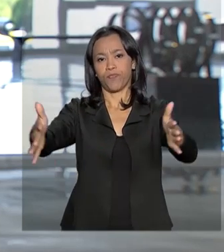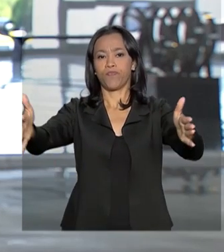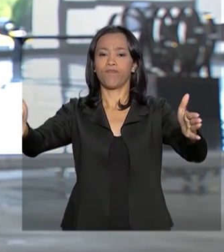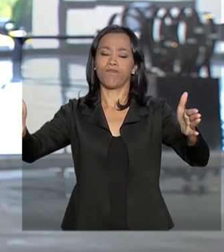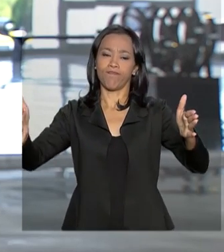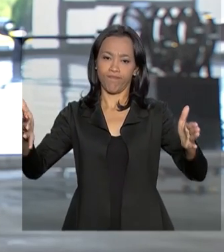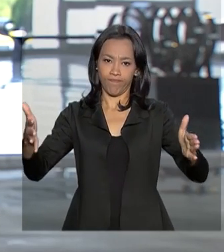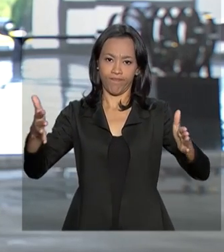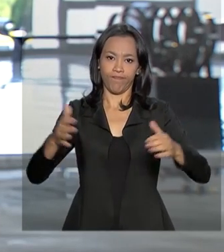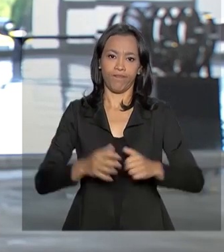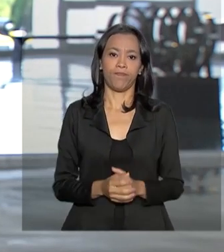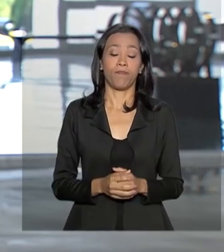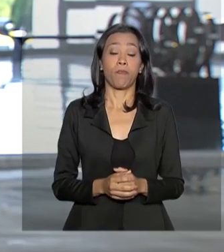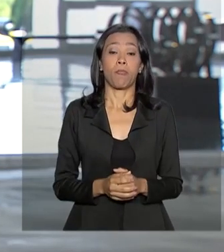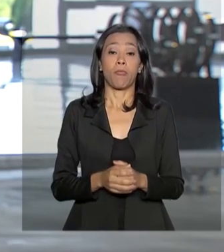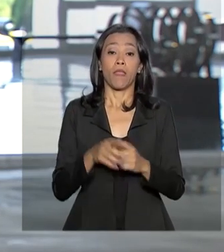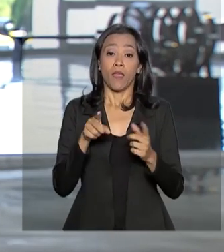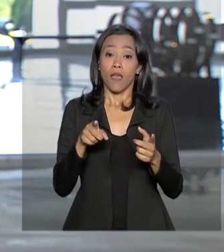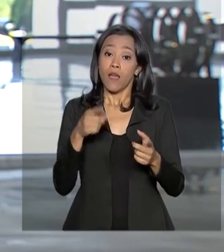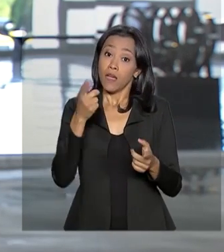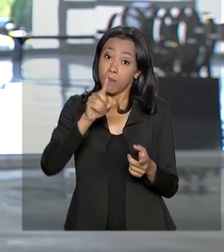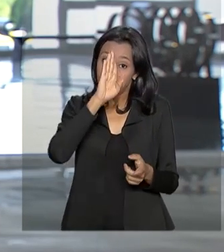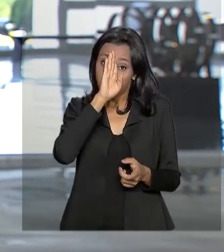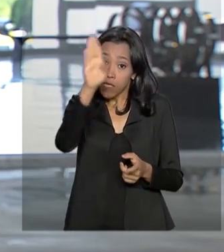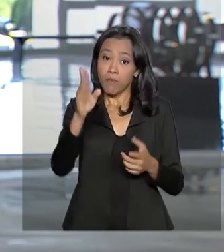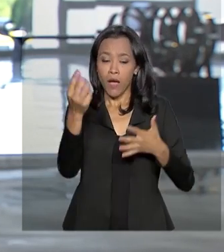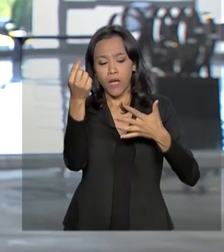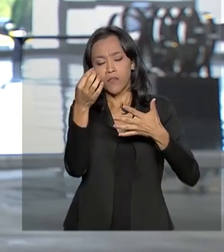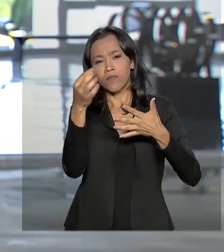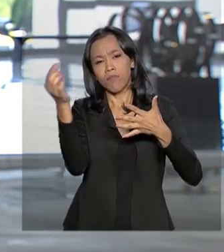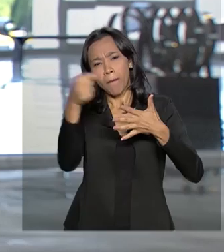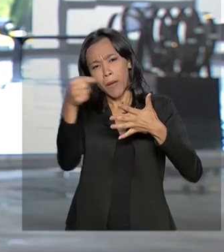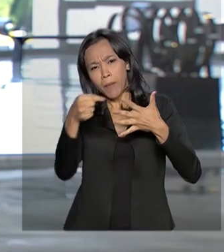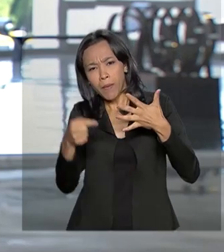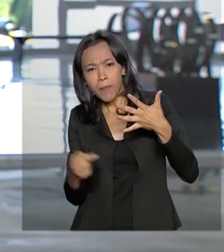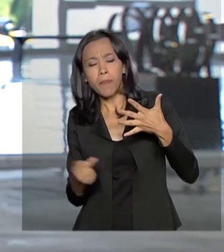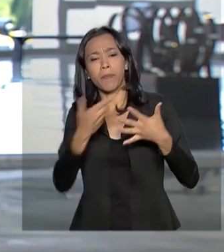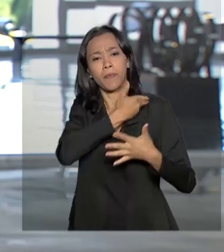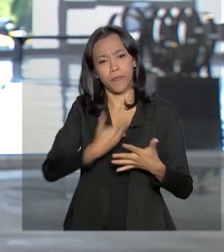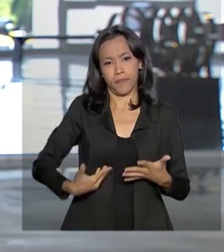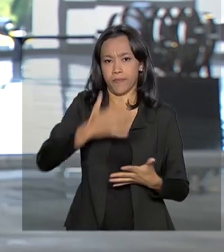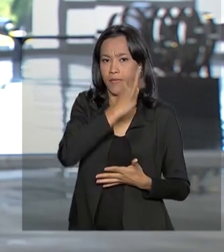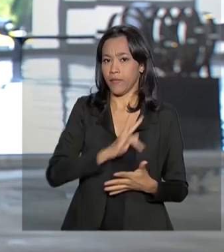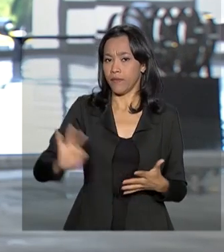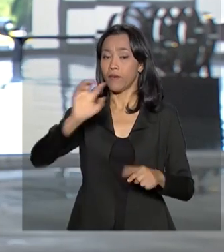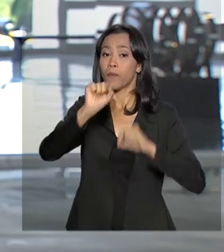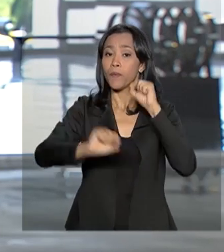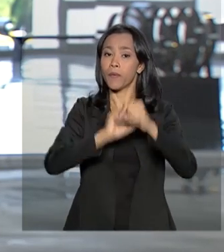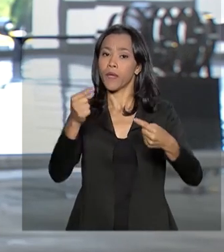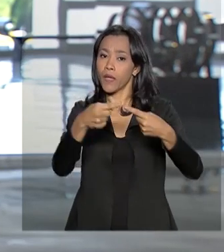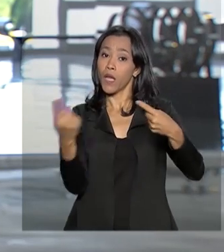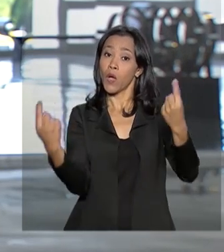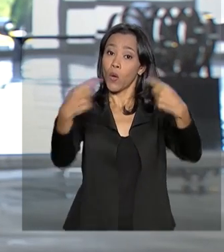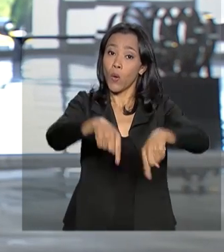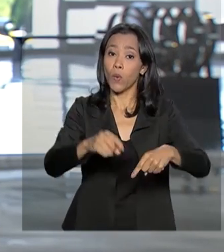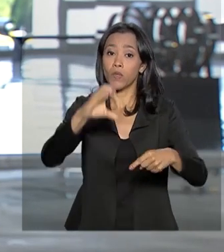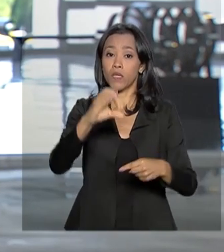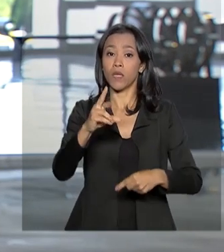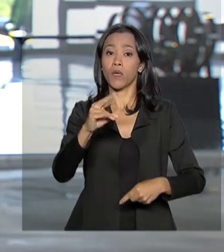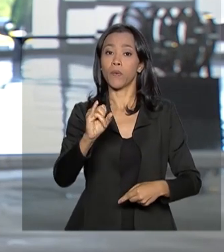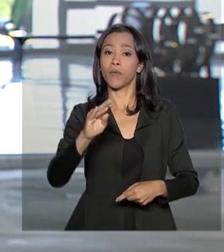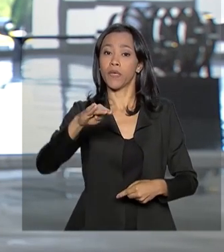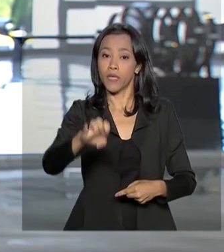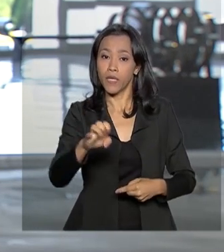Legislatura. Entre as prioridades já apontadas pelo governo federal estão o combate à criminalidade